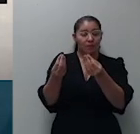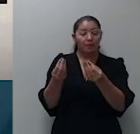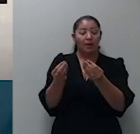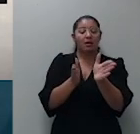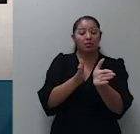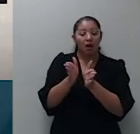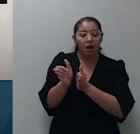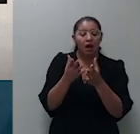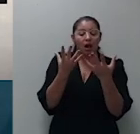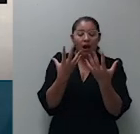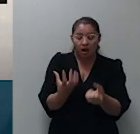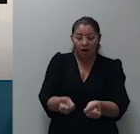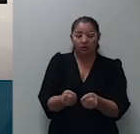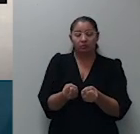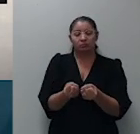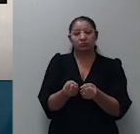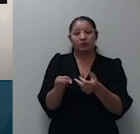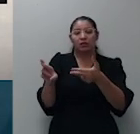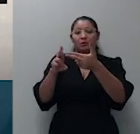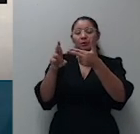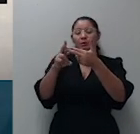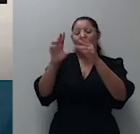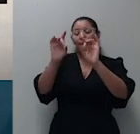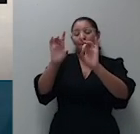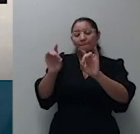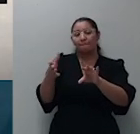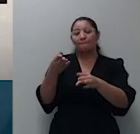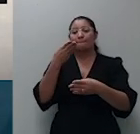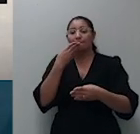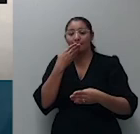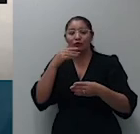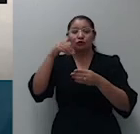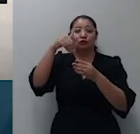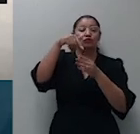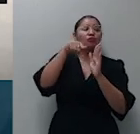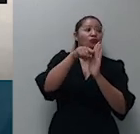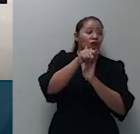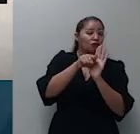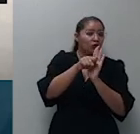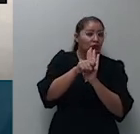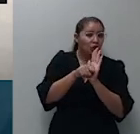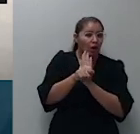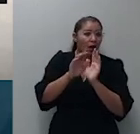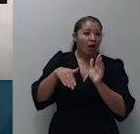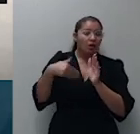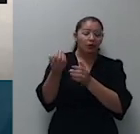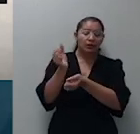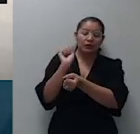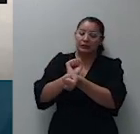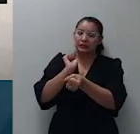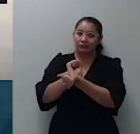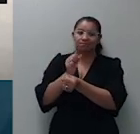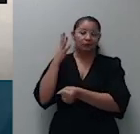pediu vista se o ministro Raul Araújo aguardam os demais não houve sustentação oral não